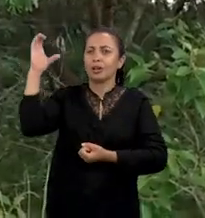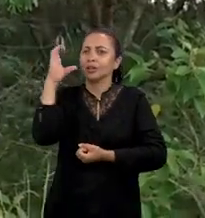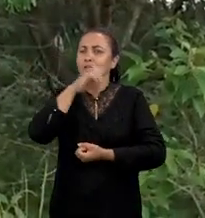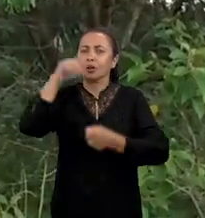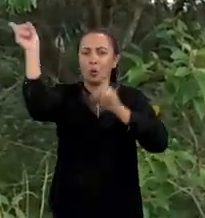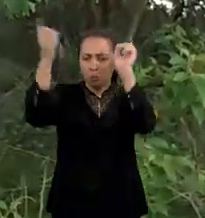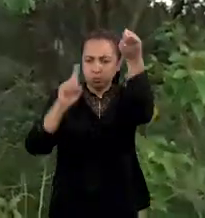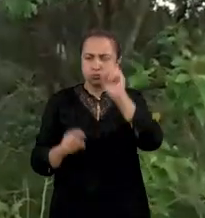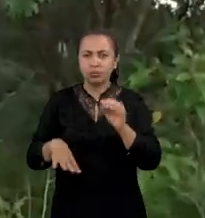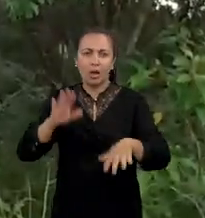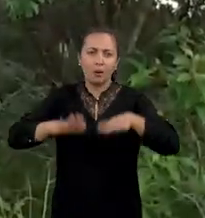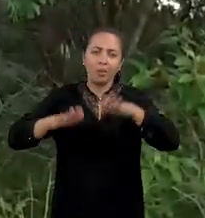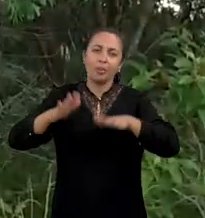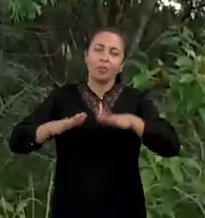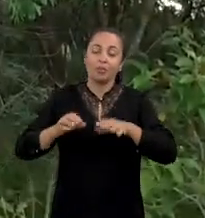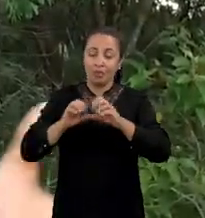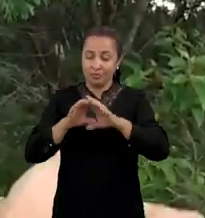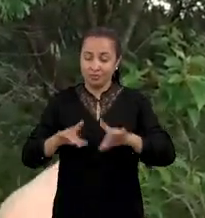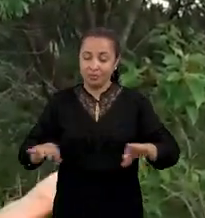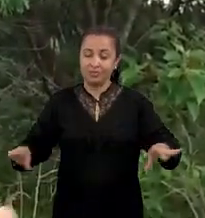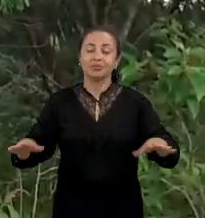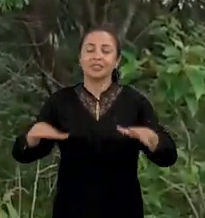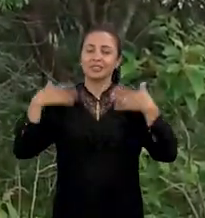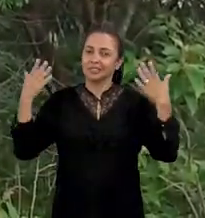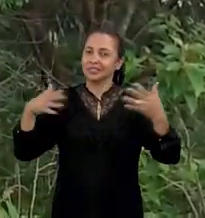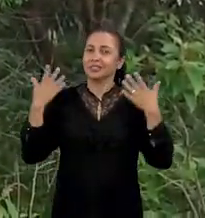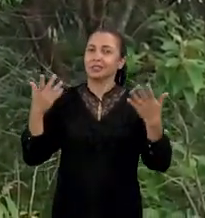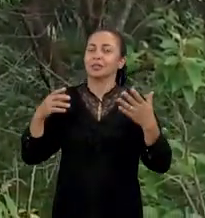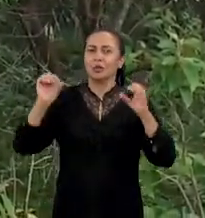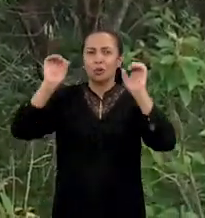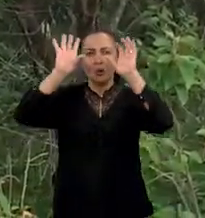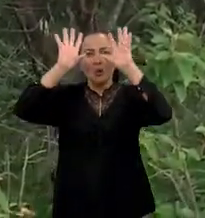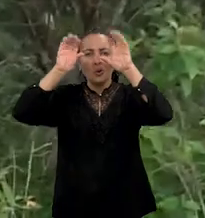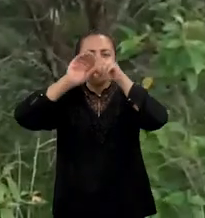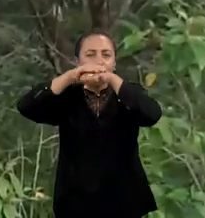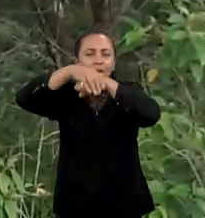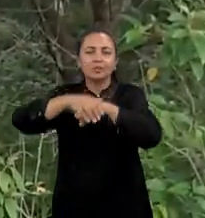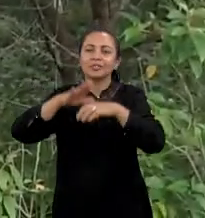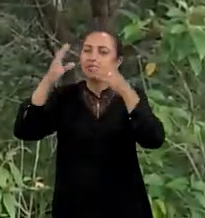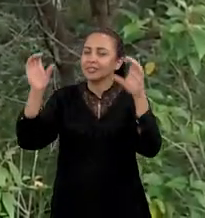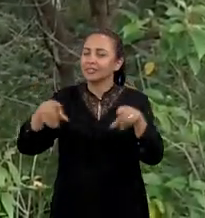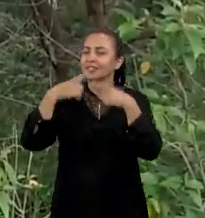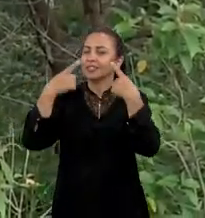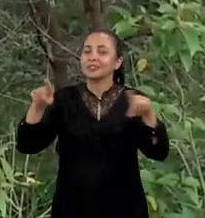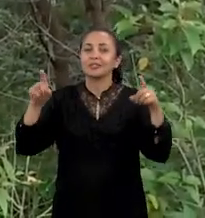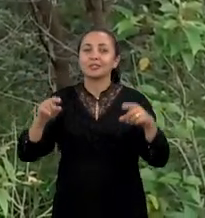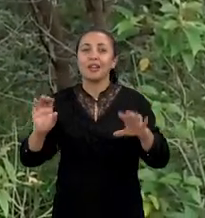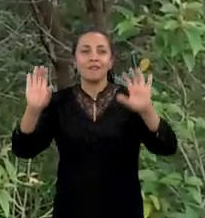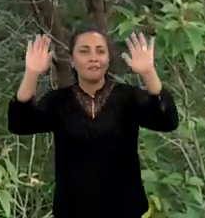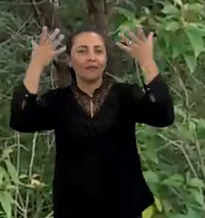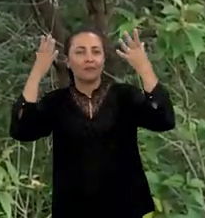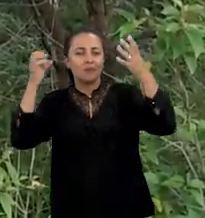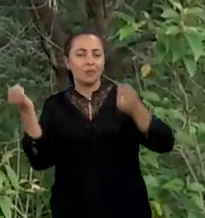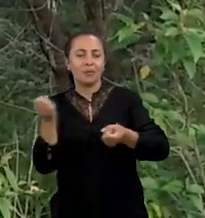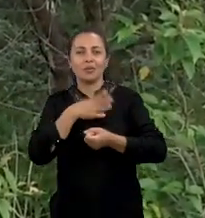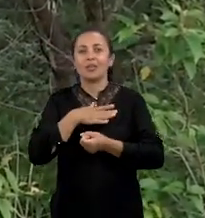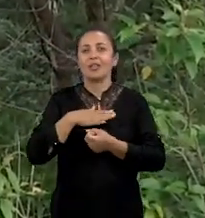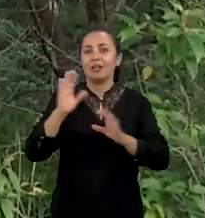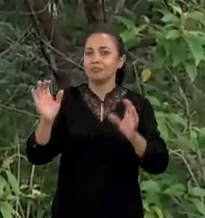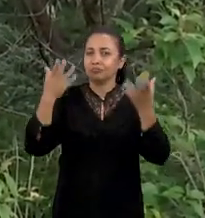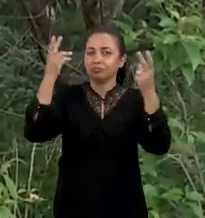aquece, do trovão que estremece, e esse chão com alegria. Dua noite de cantoria, com festejo e renovação,